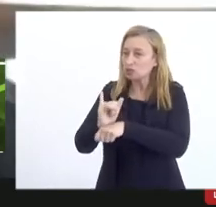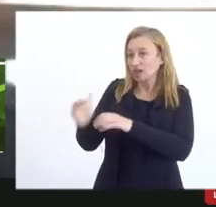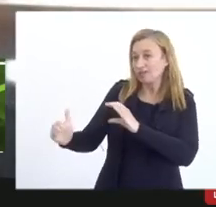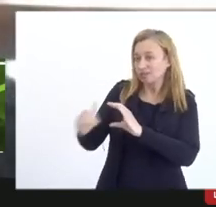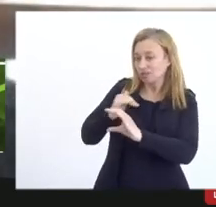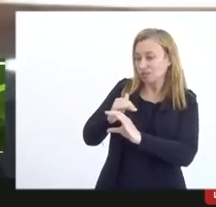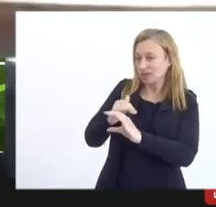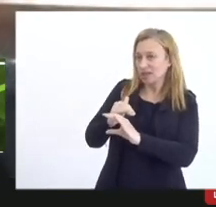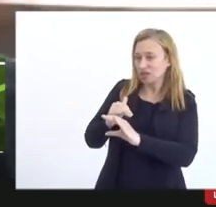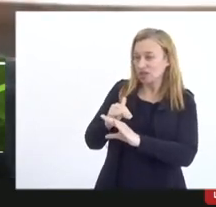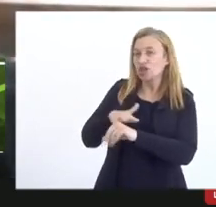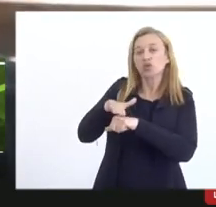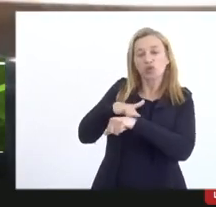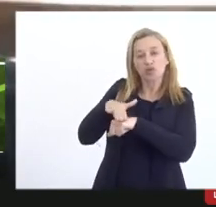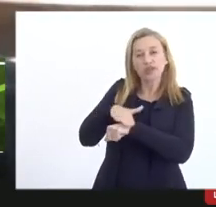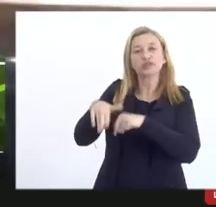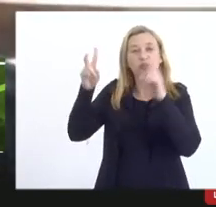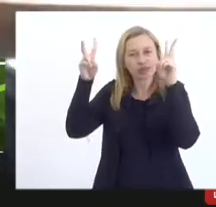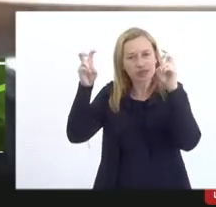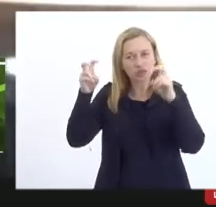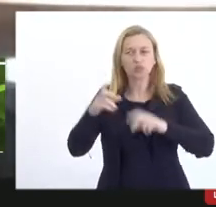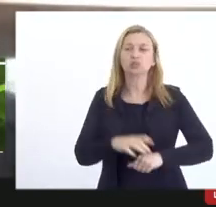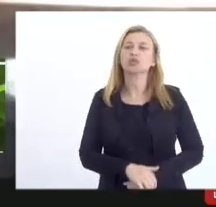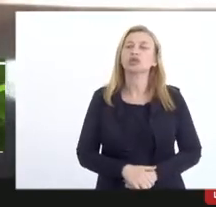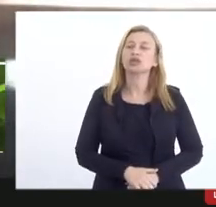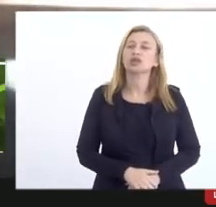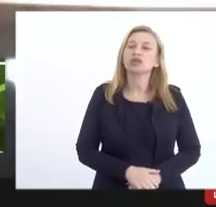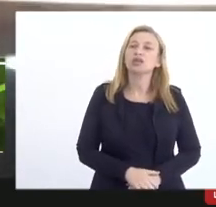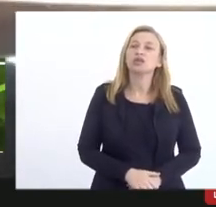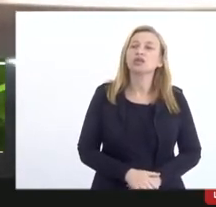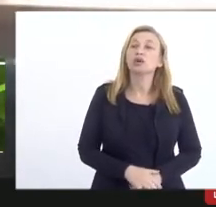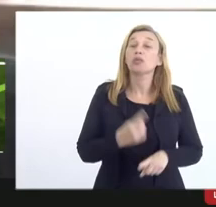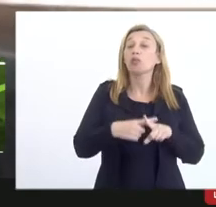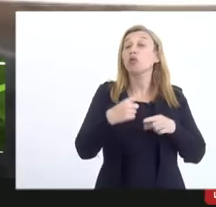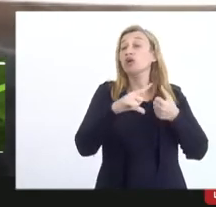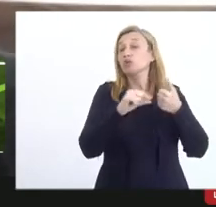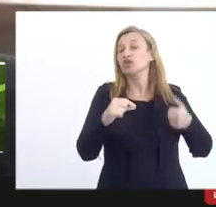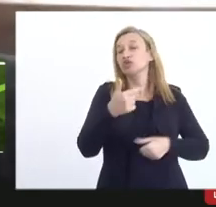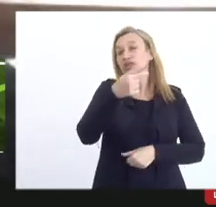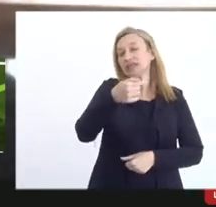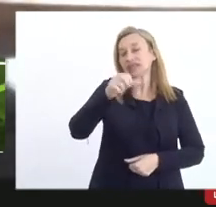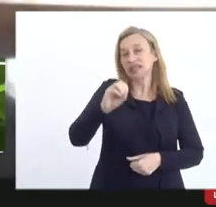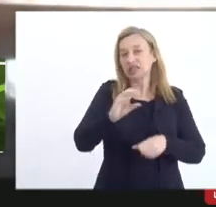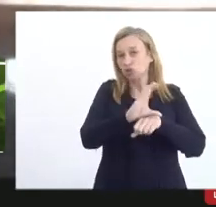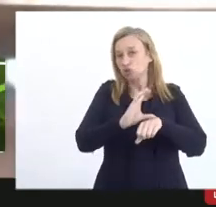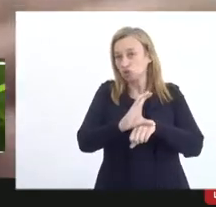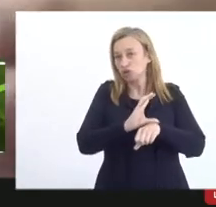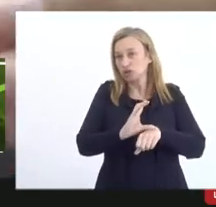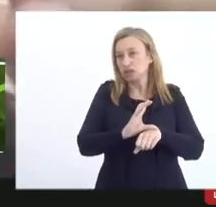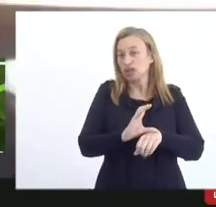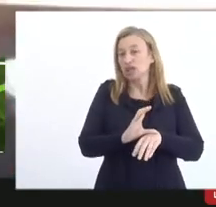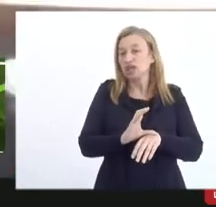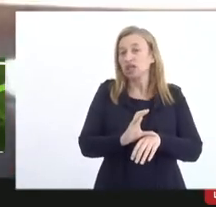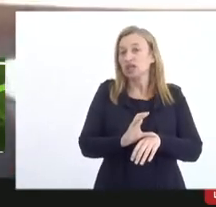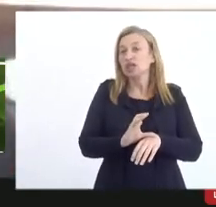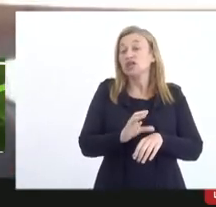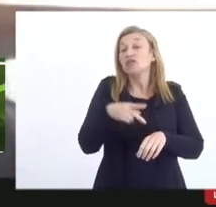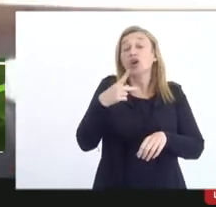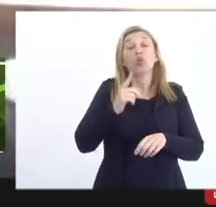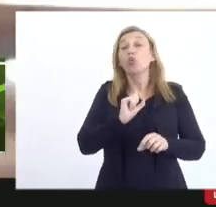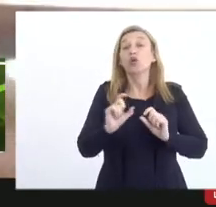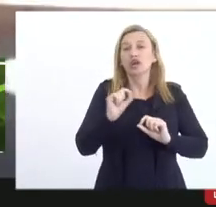a gente conversa muito sobre essa questão porque no artigo 70 da Constituição diz que o Estado